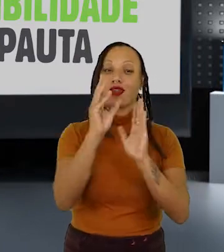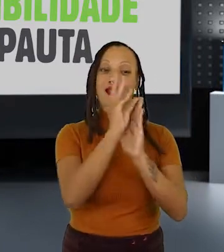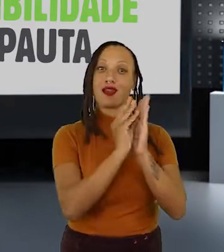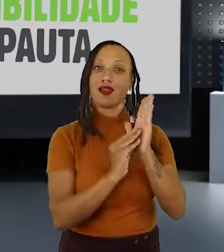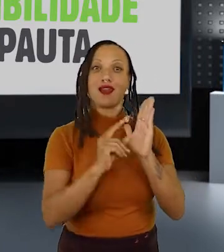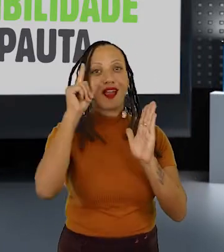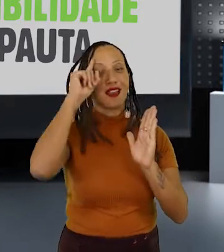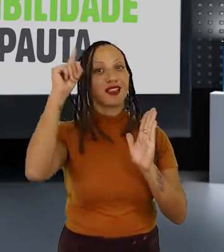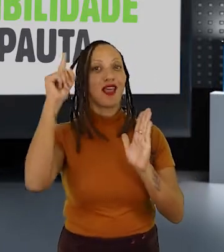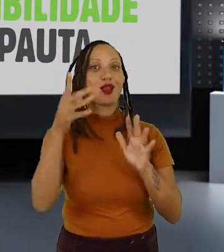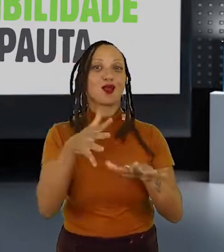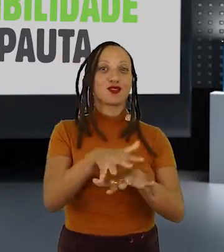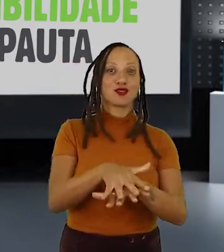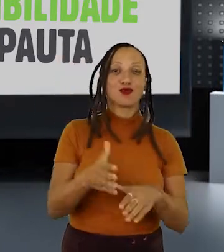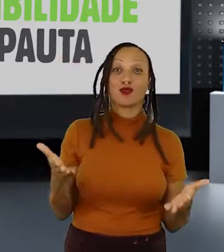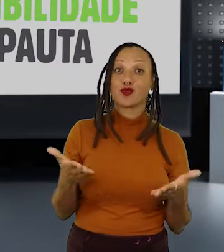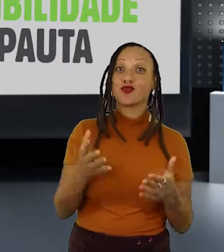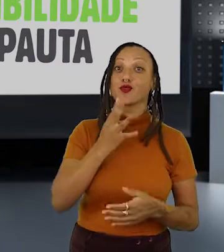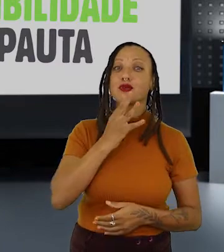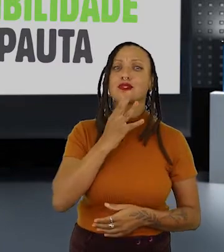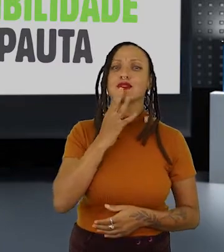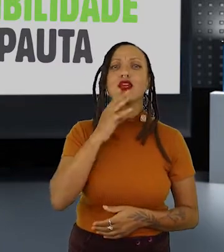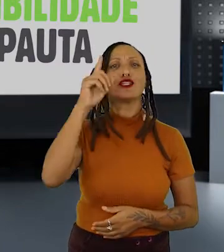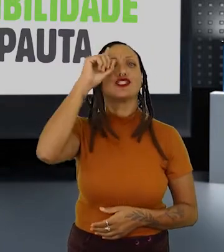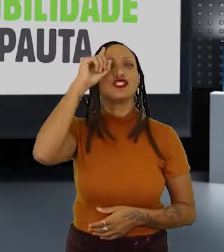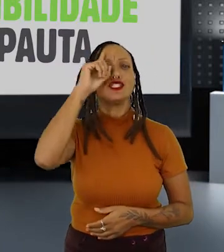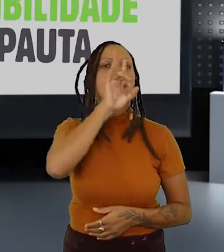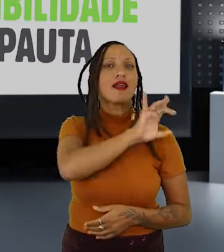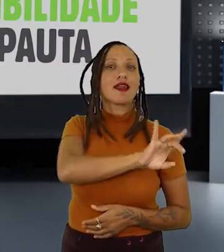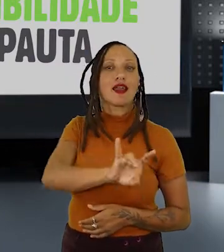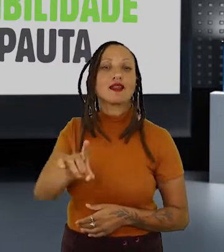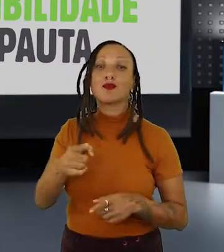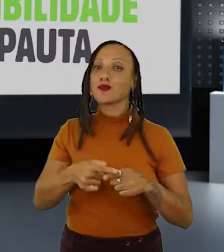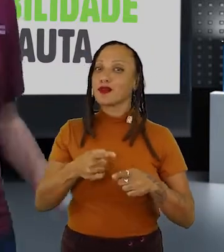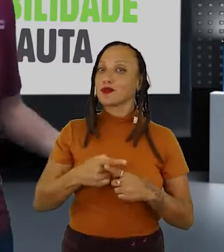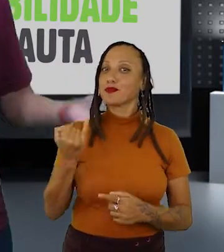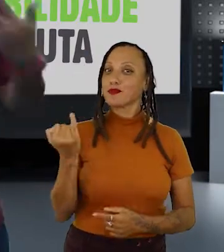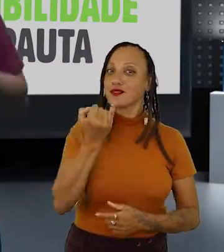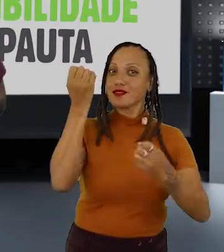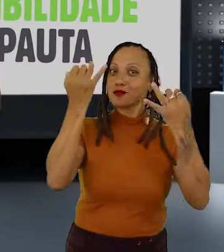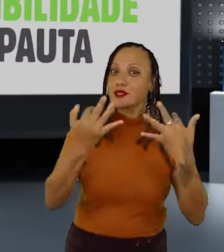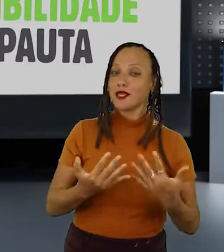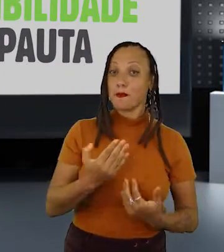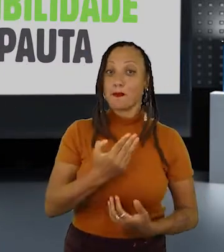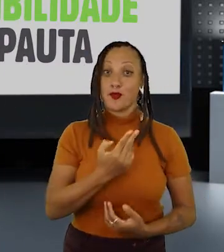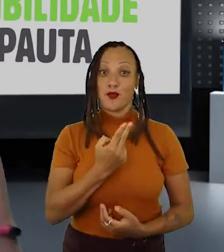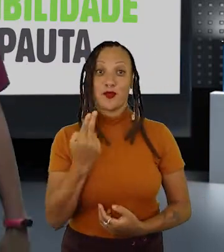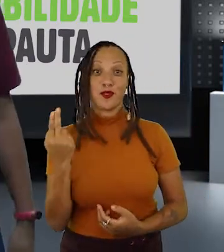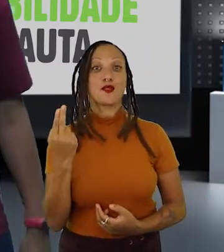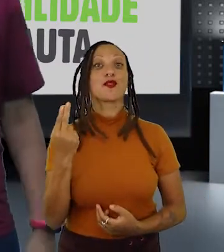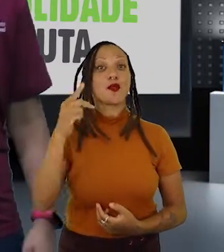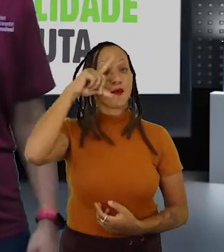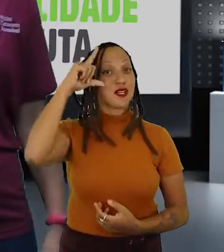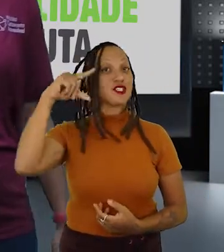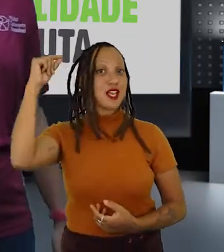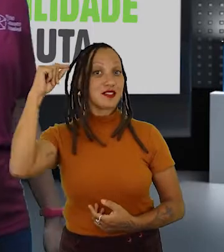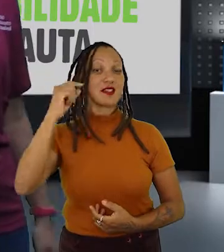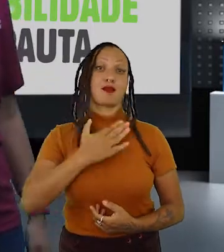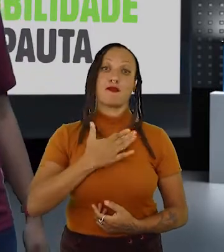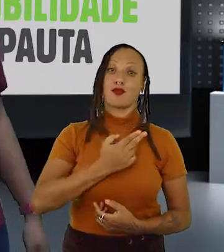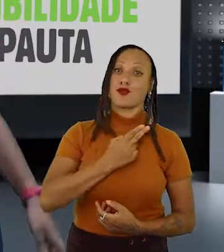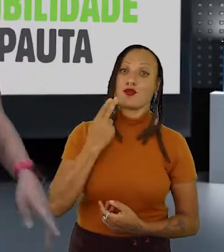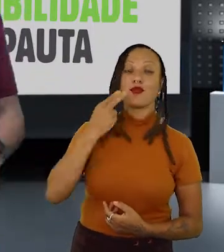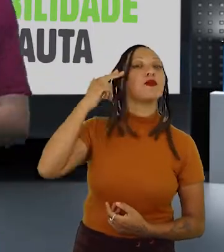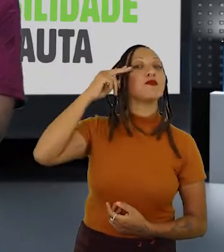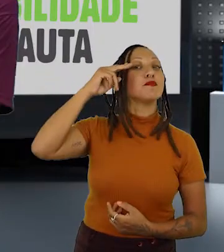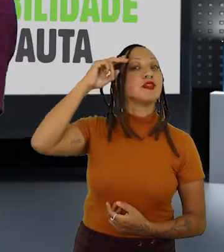Isso mesmo, e hoje vamos saber quais são esses dias e por que a gente deve falar sobre eles. Meu nome é Jéssica Desuane. Meu nome é Giovanna Santos.